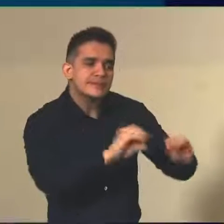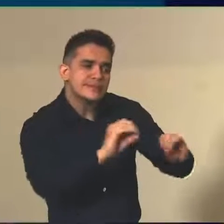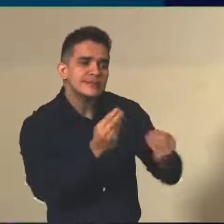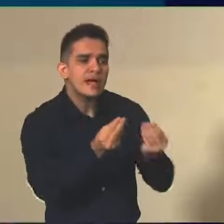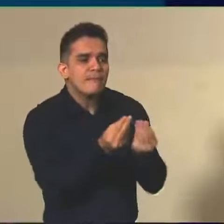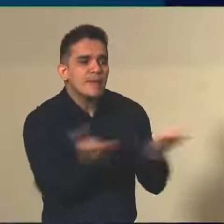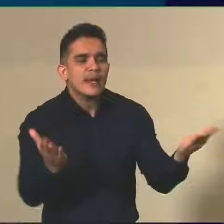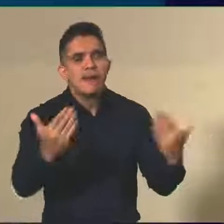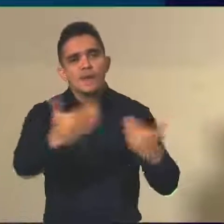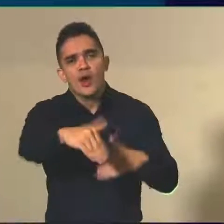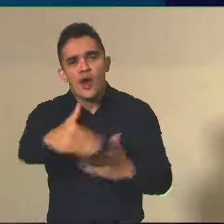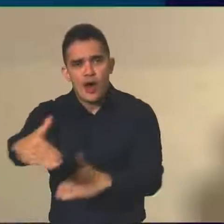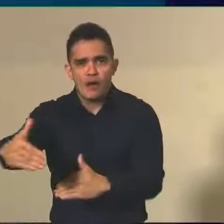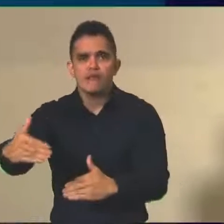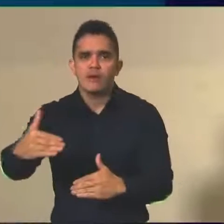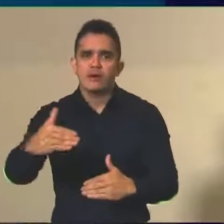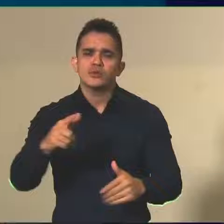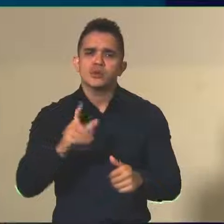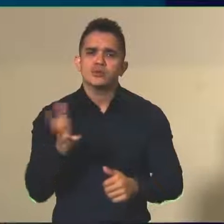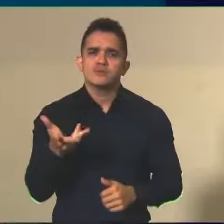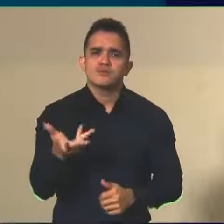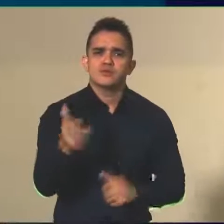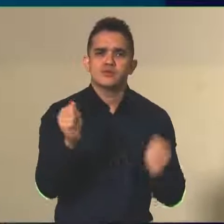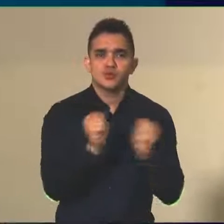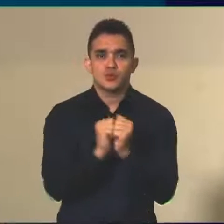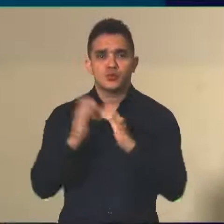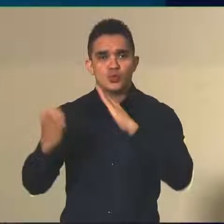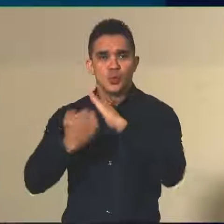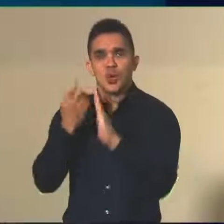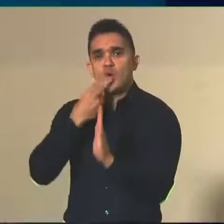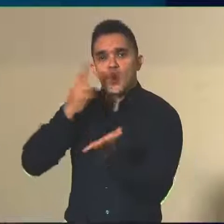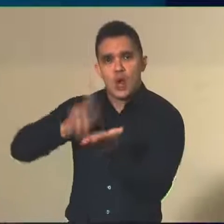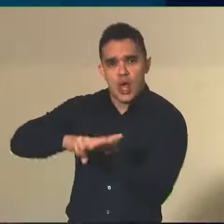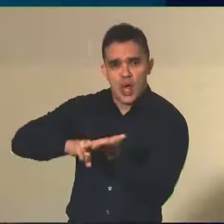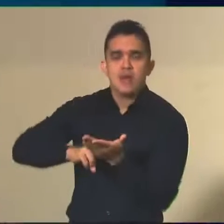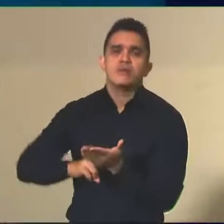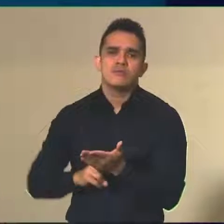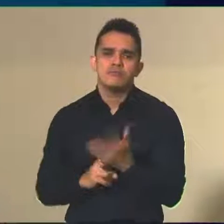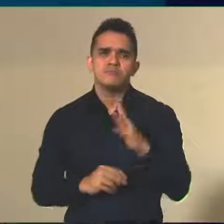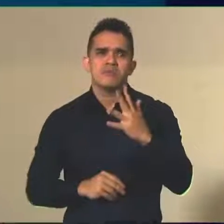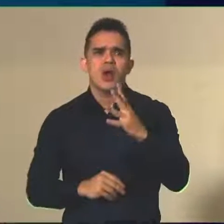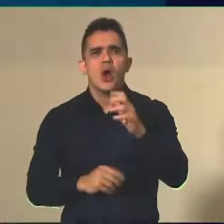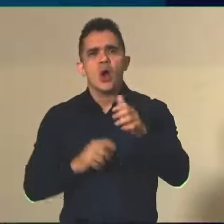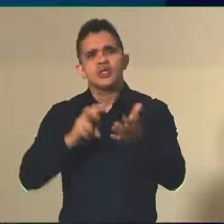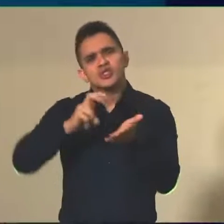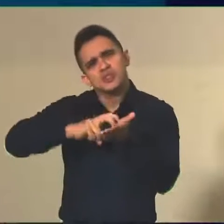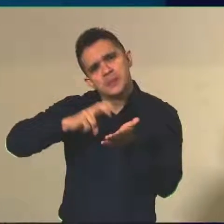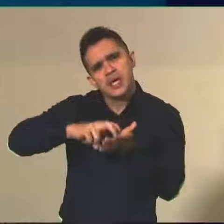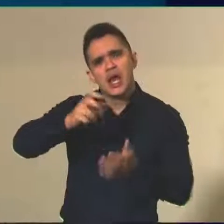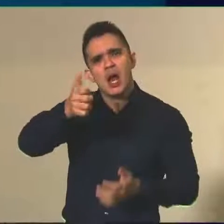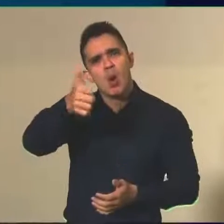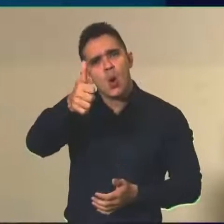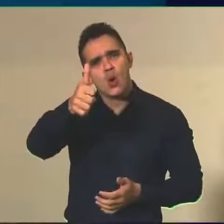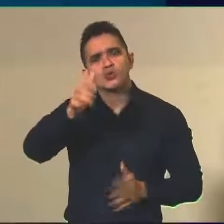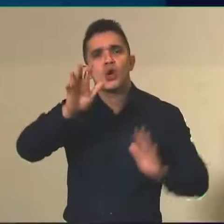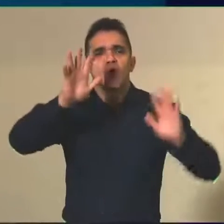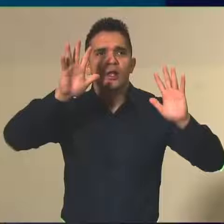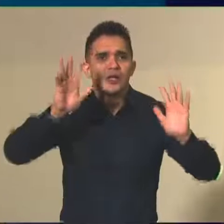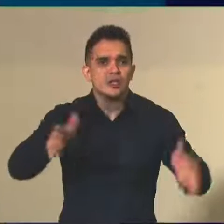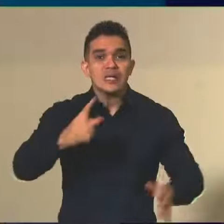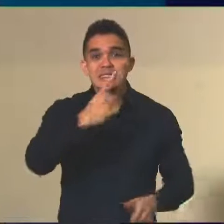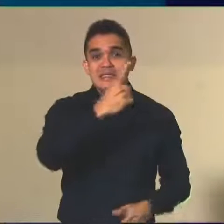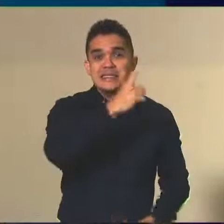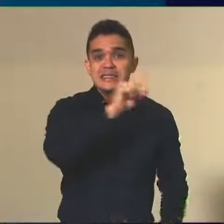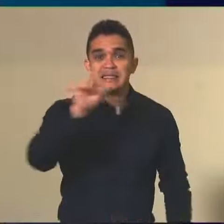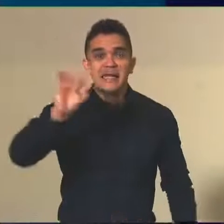otimizar bastante esse processo, junto com os correios, então, mais ou menos, ali, por volta de 11 horas da manhã, nós já conseguimos 100